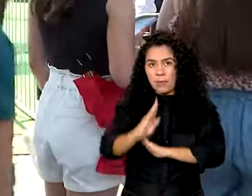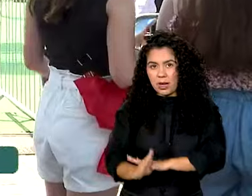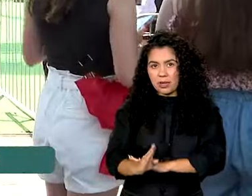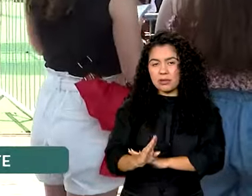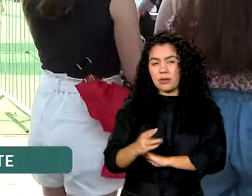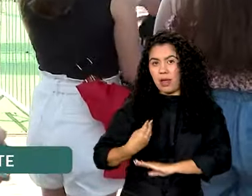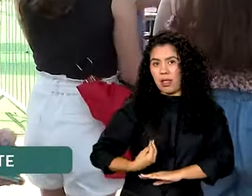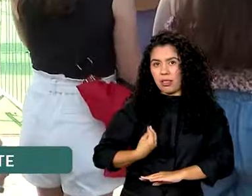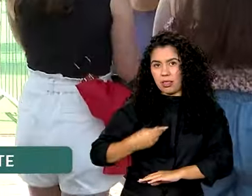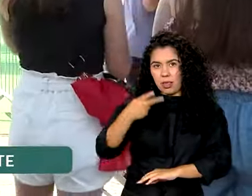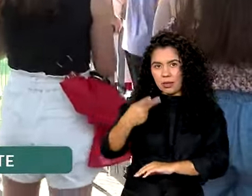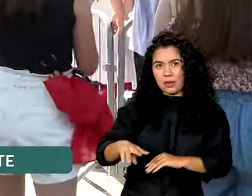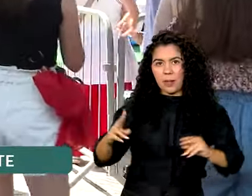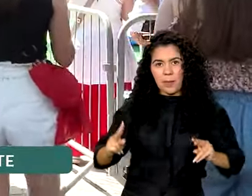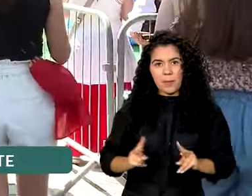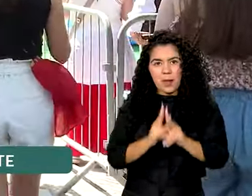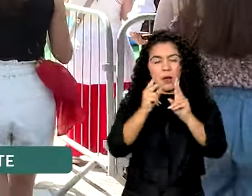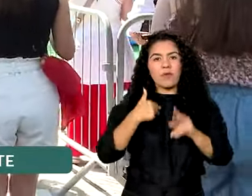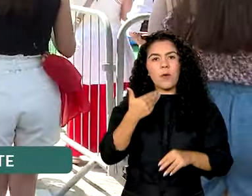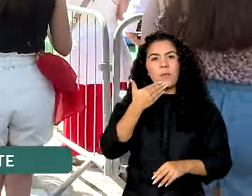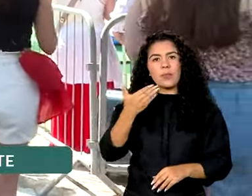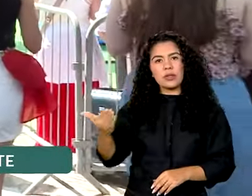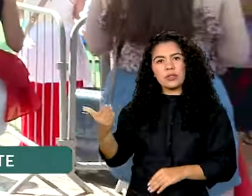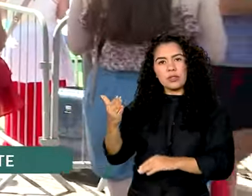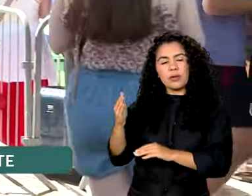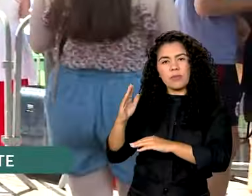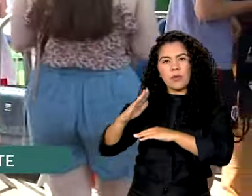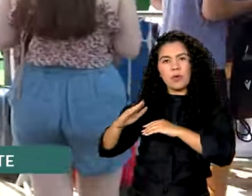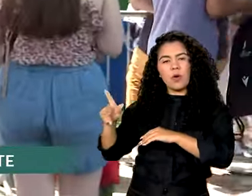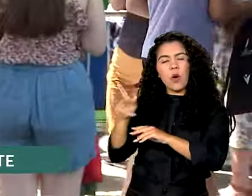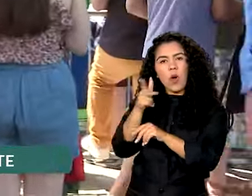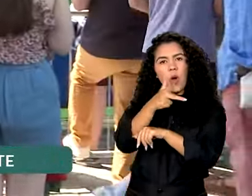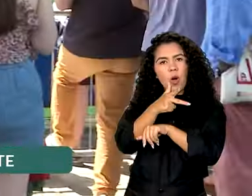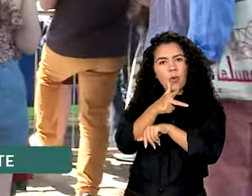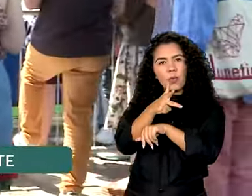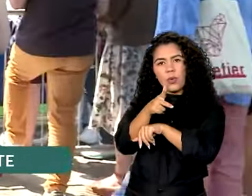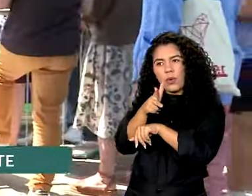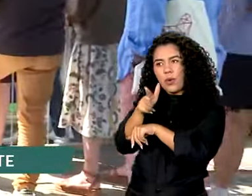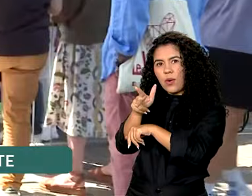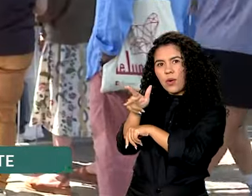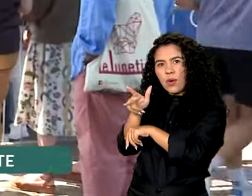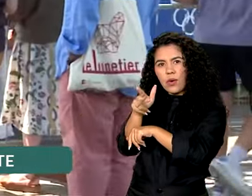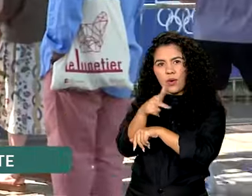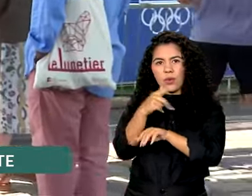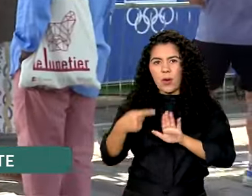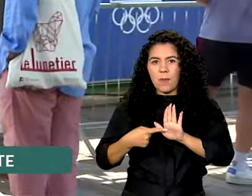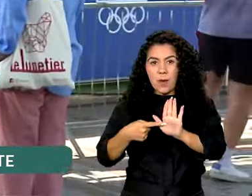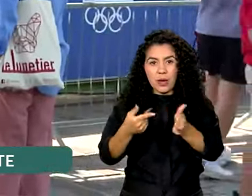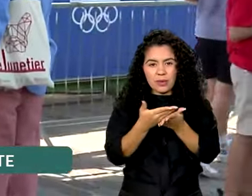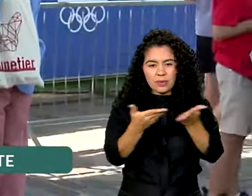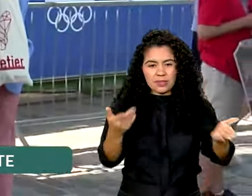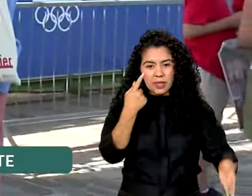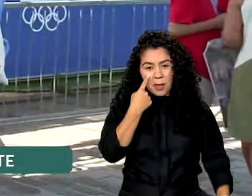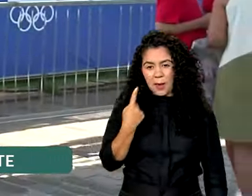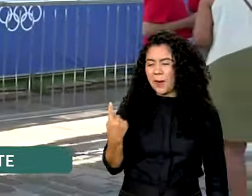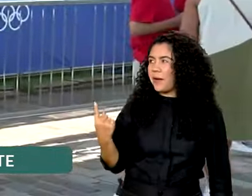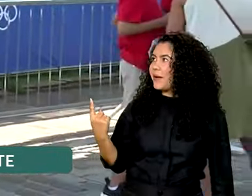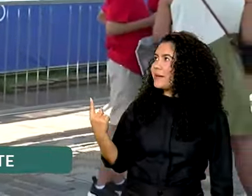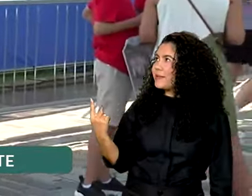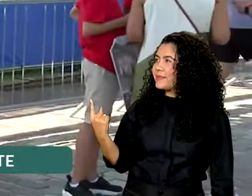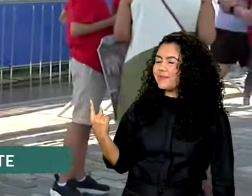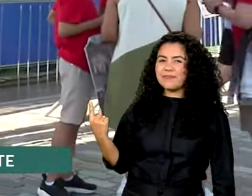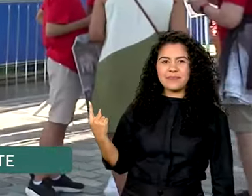Paris. Eu vou pedir para o nosso cinegrafista, Rogério Simas, mostrar aqui um pouquinho para vocês como é que está a movimentação.